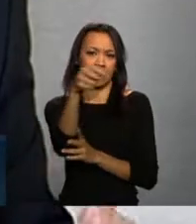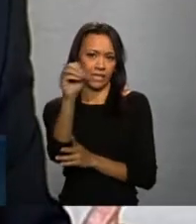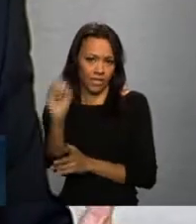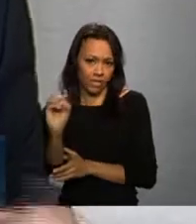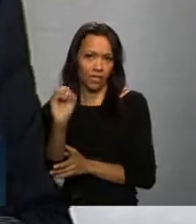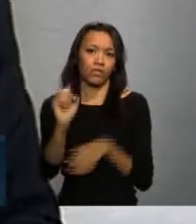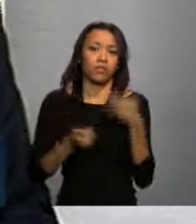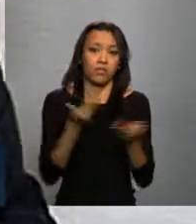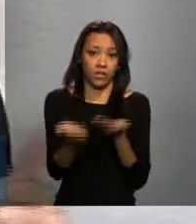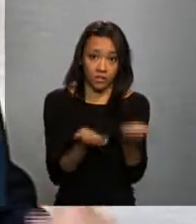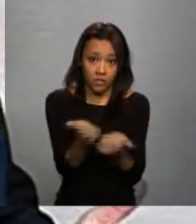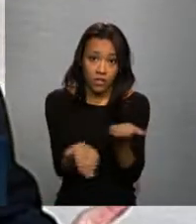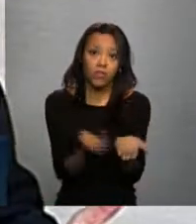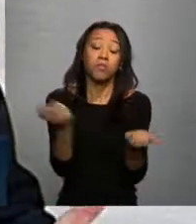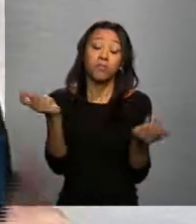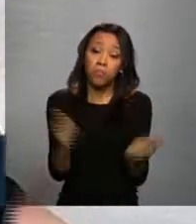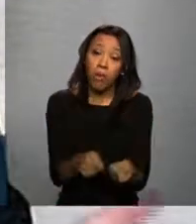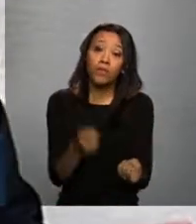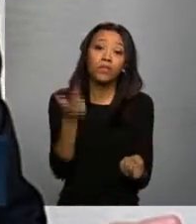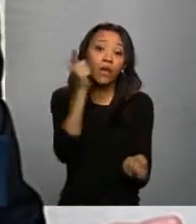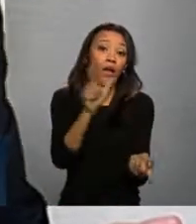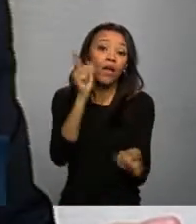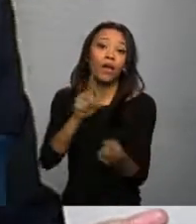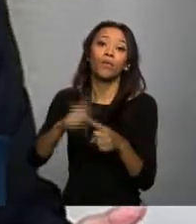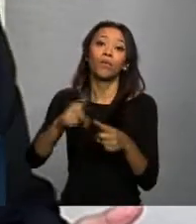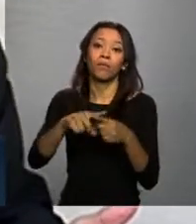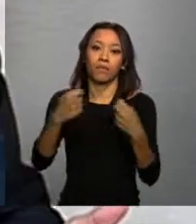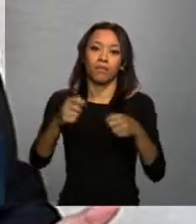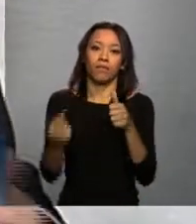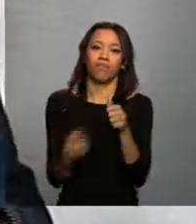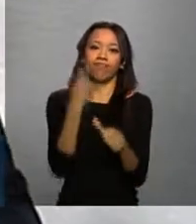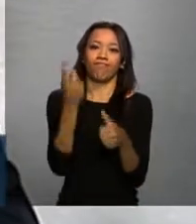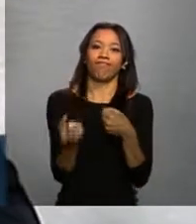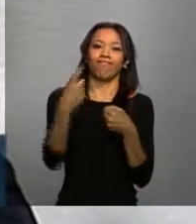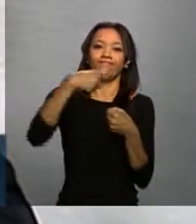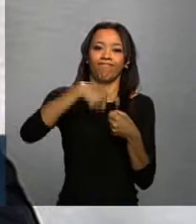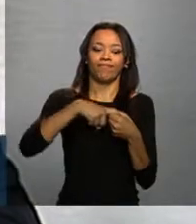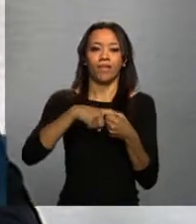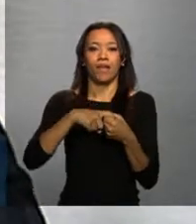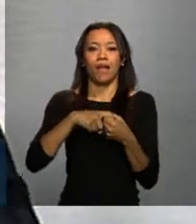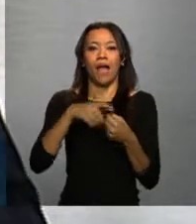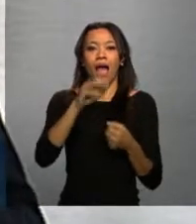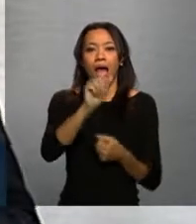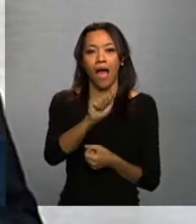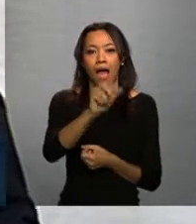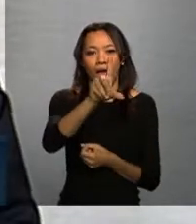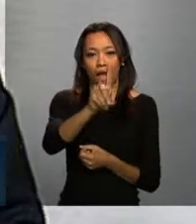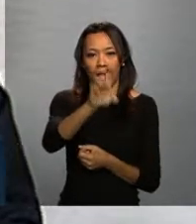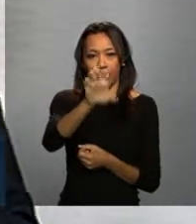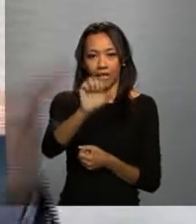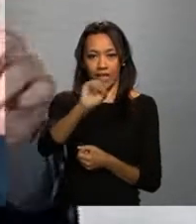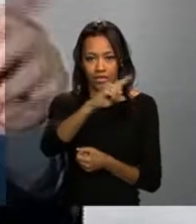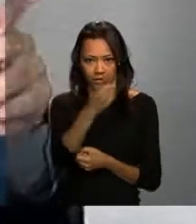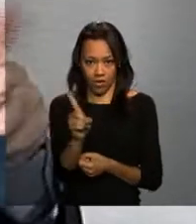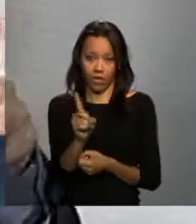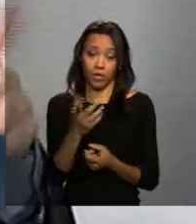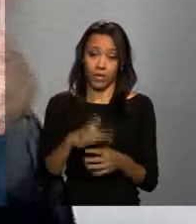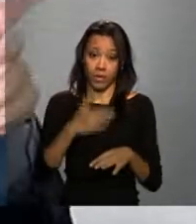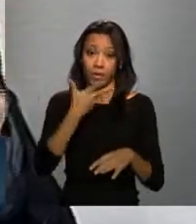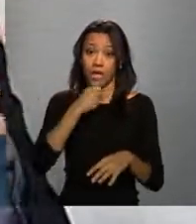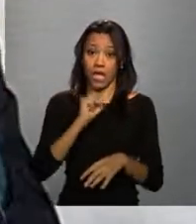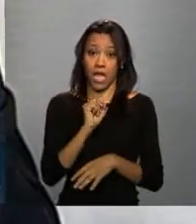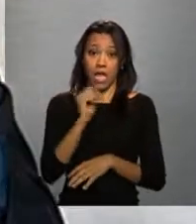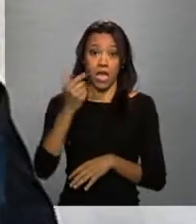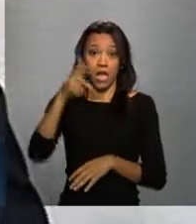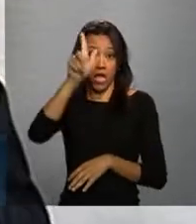ser beneficiados. Por que eu estou dizendo que podem? Porque é por adesão. Os gestores locais vão ter que providenciar esse processo. Portanto, essa é uma